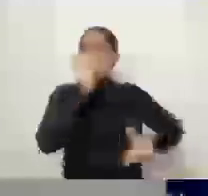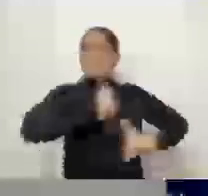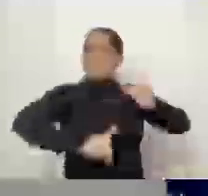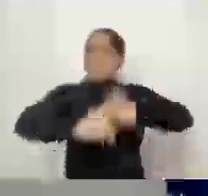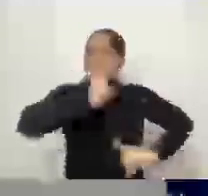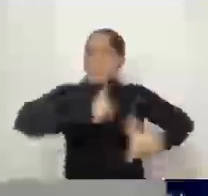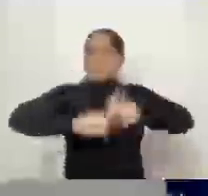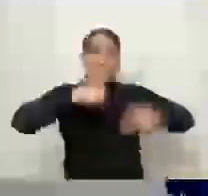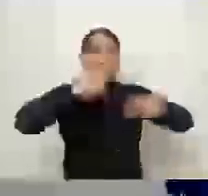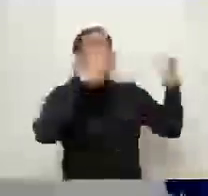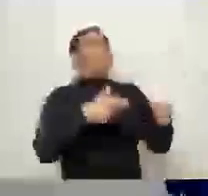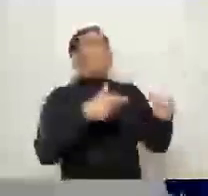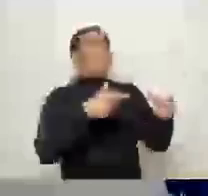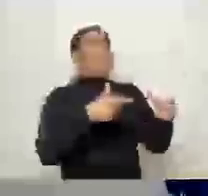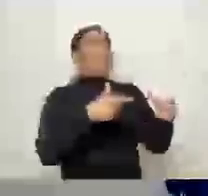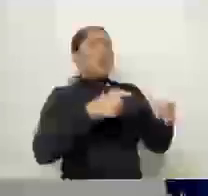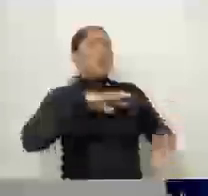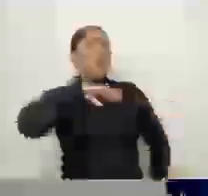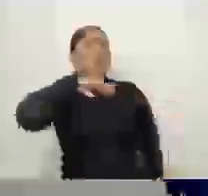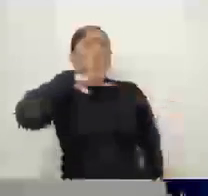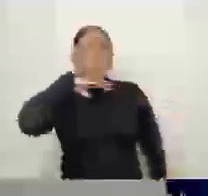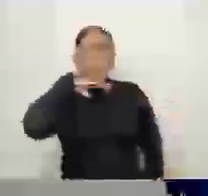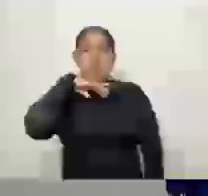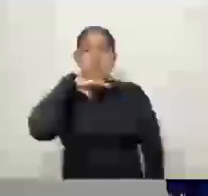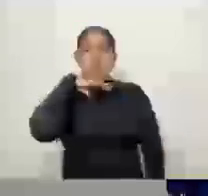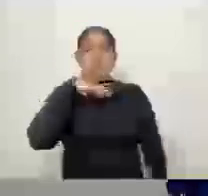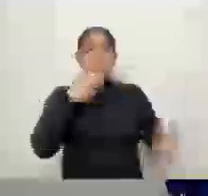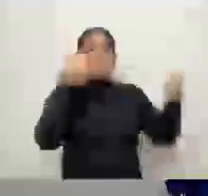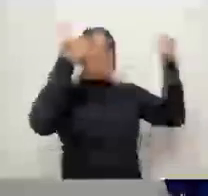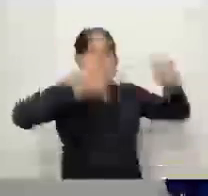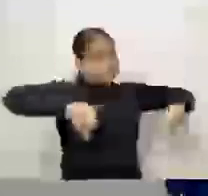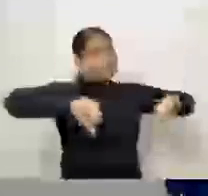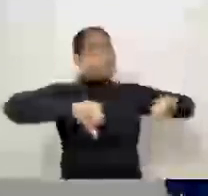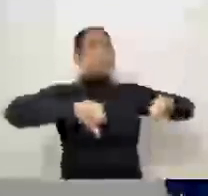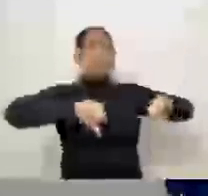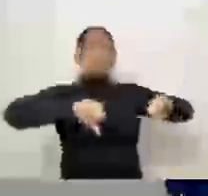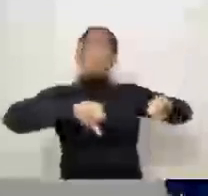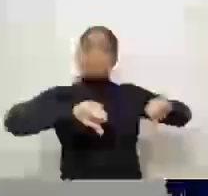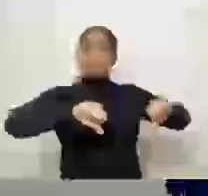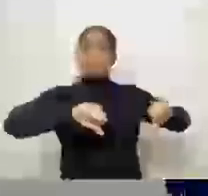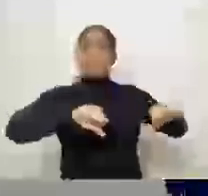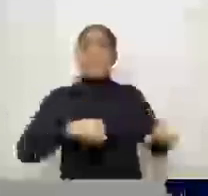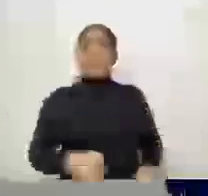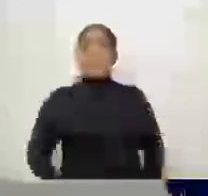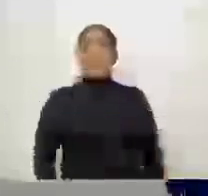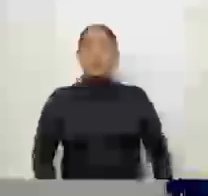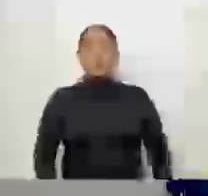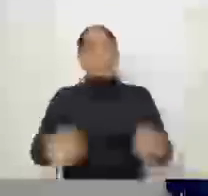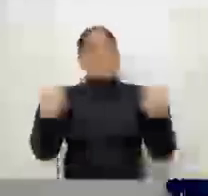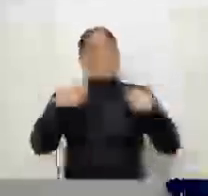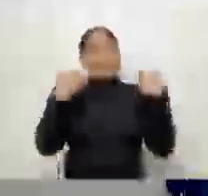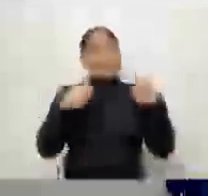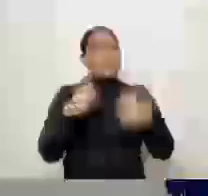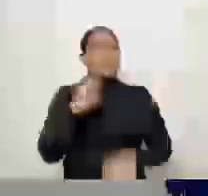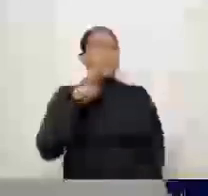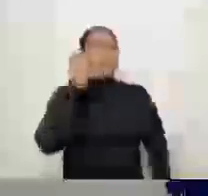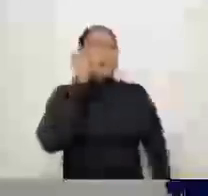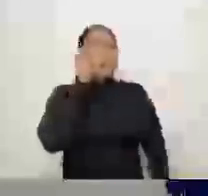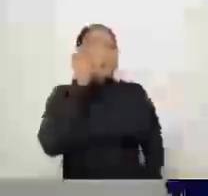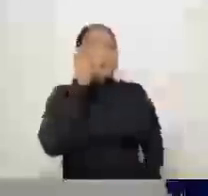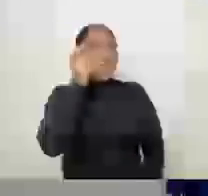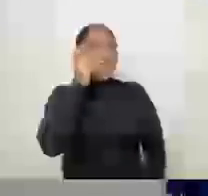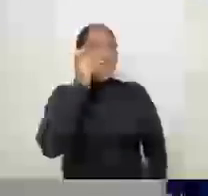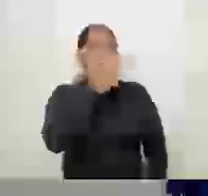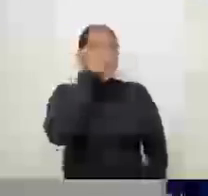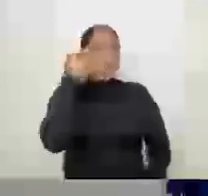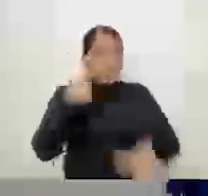passou um furacão. Então, venho pedir aqui o Poder Executivo que olhe aqueles funcionários com carinho, porque, daquele jeito ali,